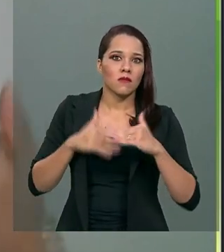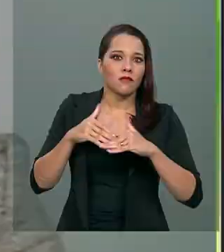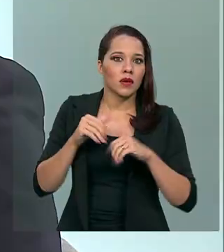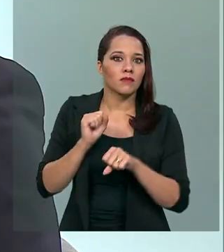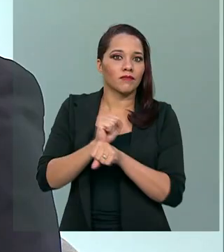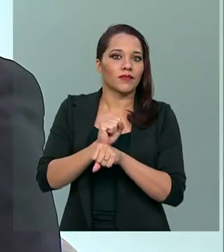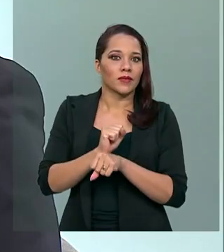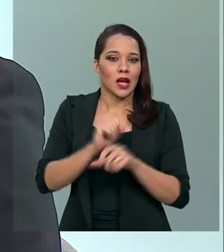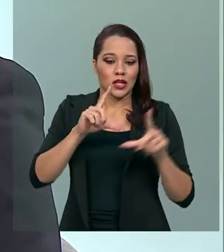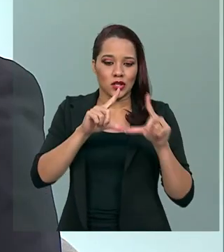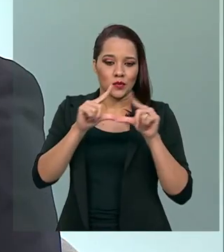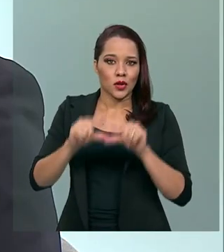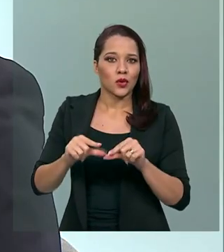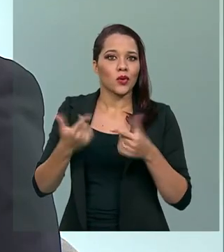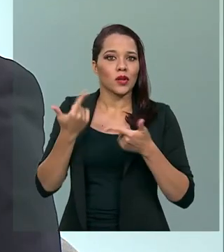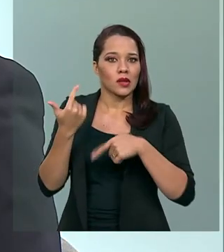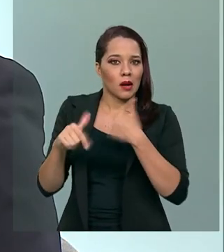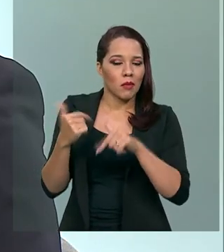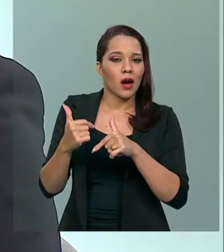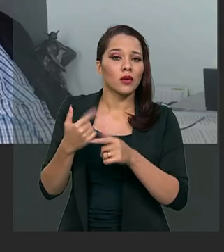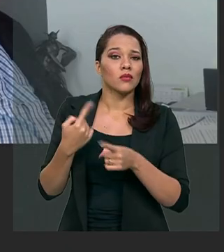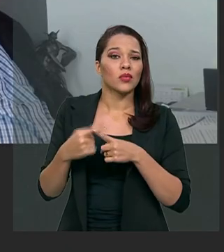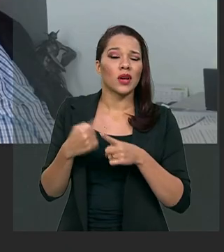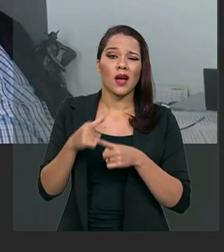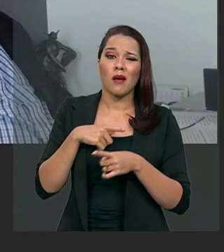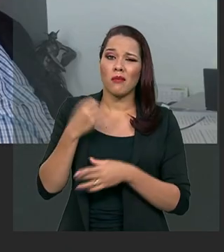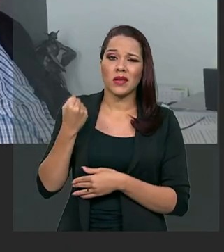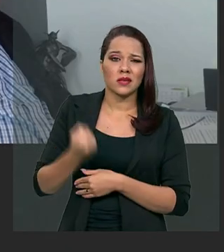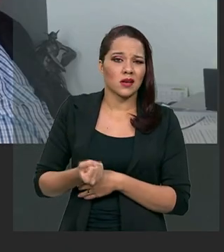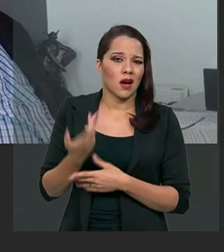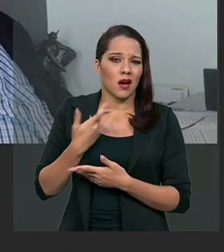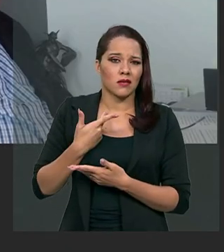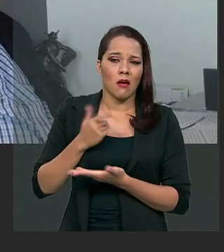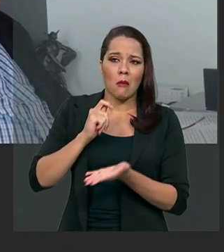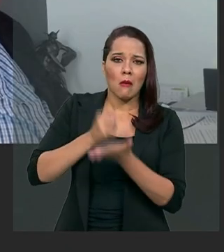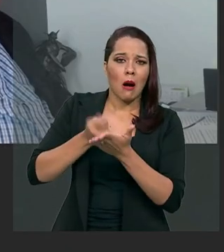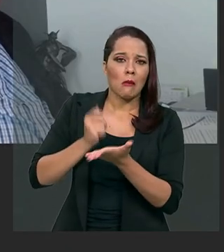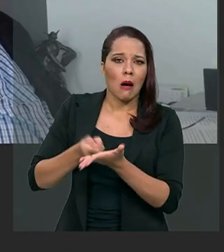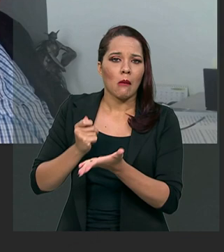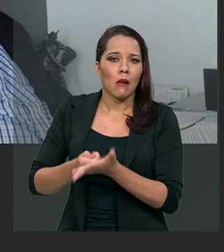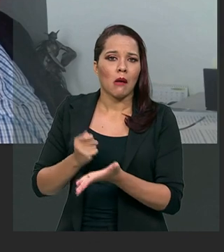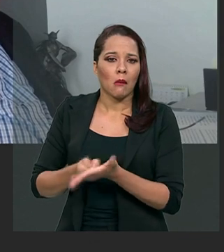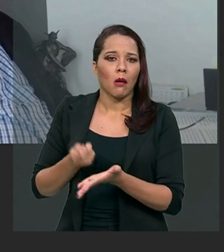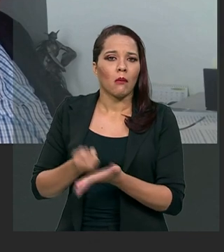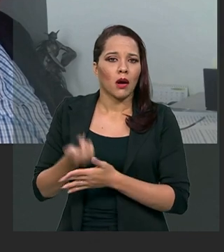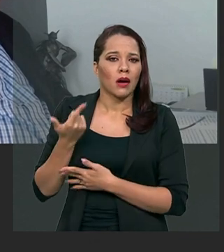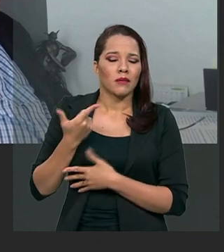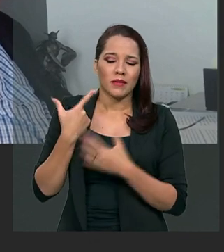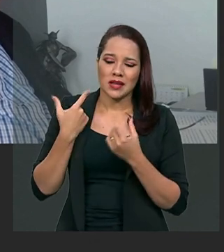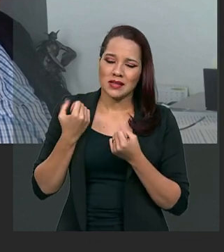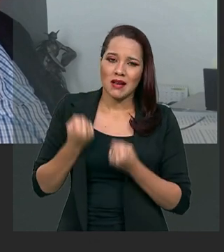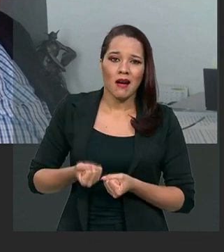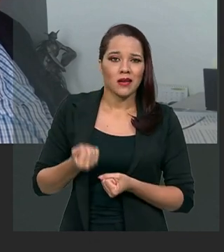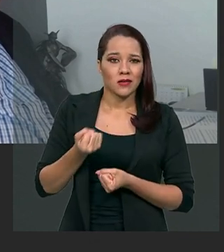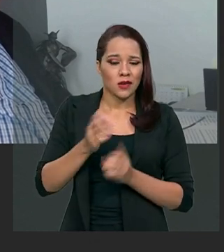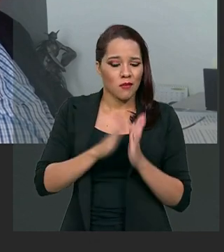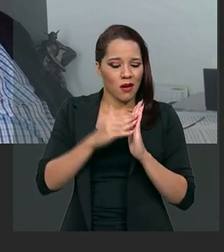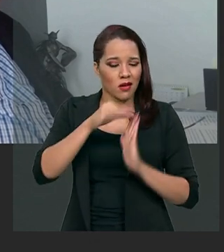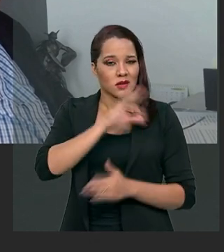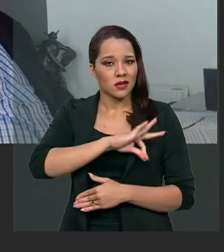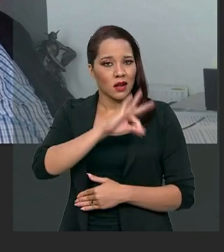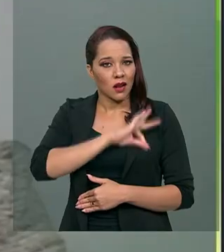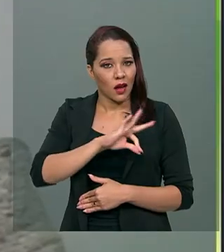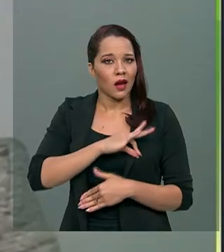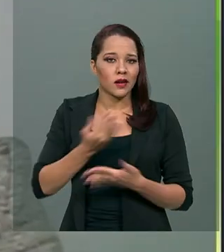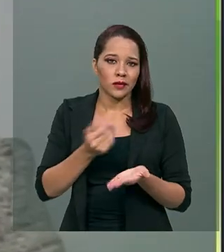que diminui a empregabilidade, porque há um ônus muito grande da carga tributária sobre a folha de salários, e aí tem a questão da